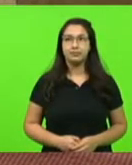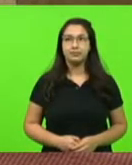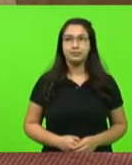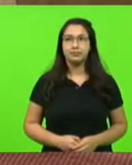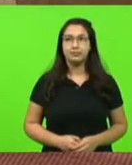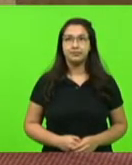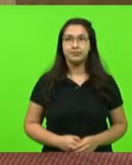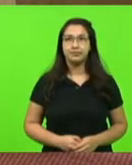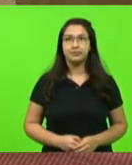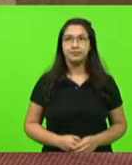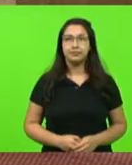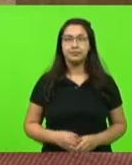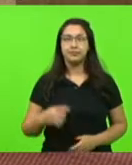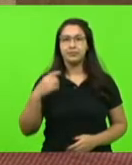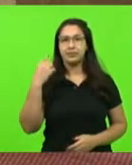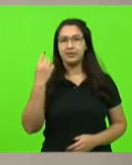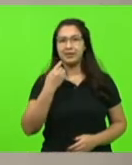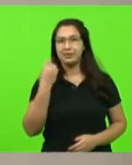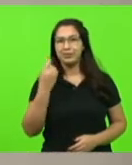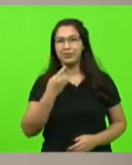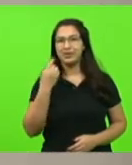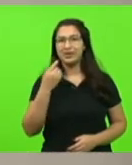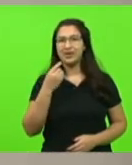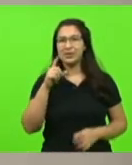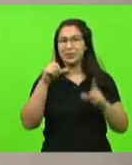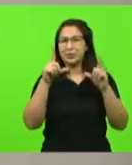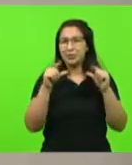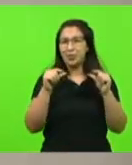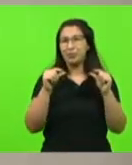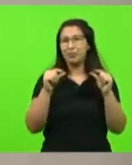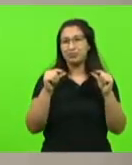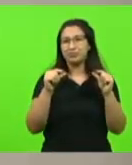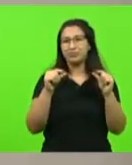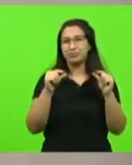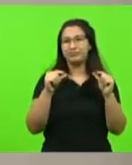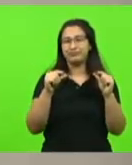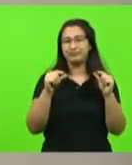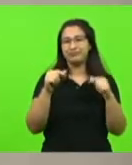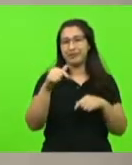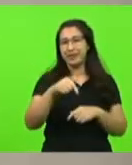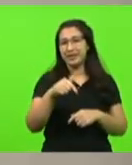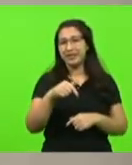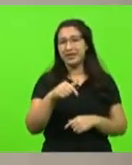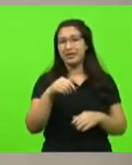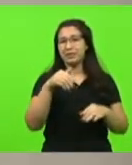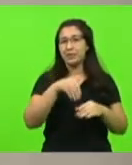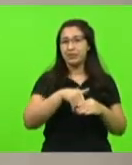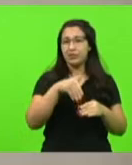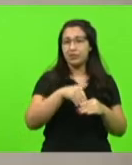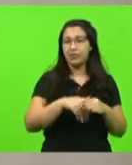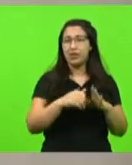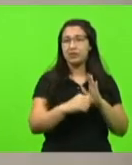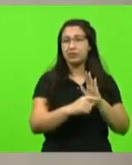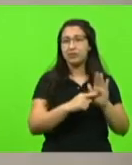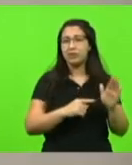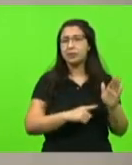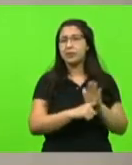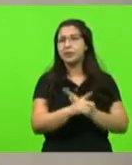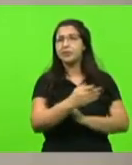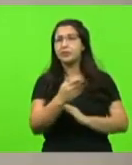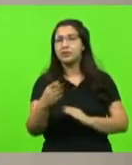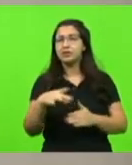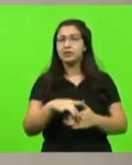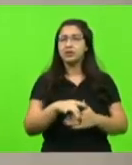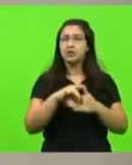Nós estamos com o quórum bem apertado para apreciação dos vetos. Consulto os senhores líderes se insistem